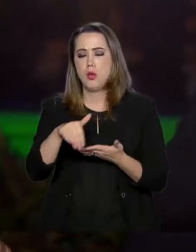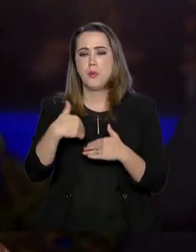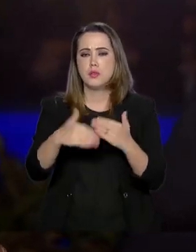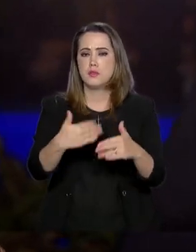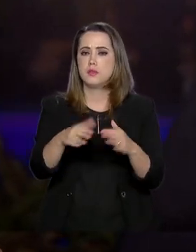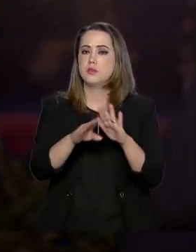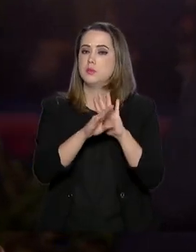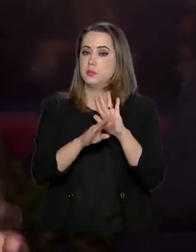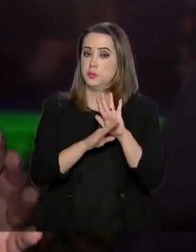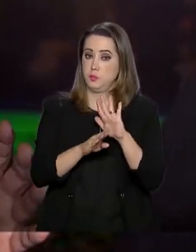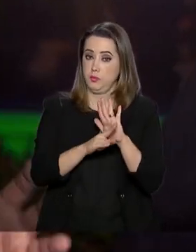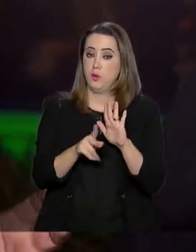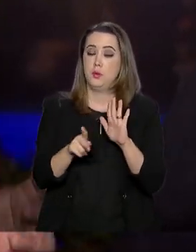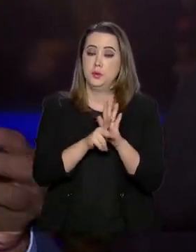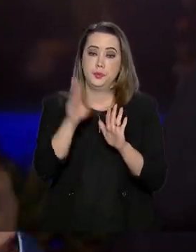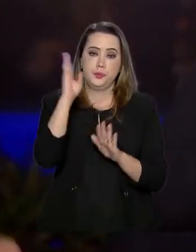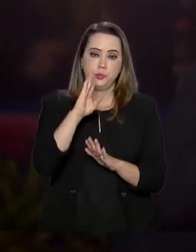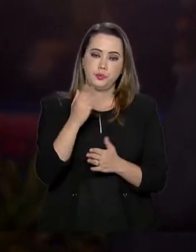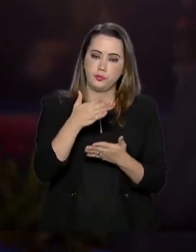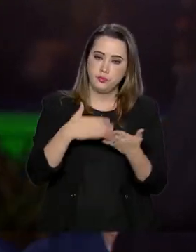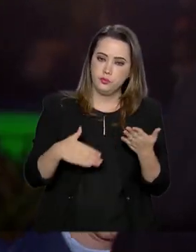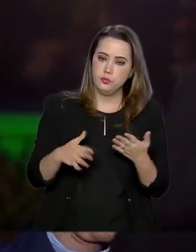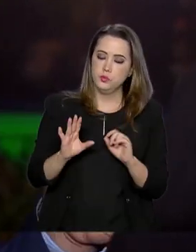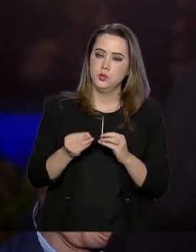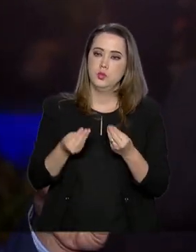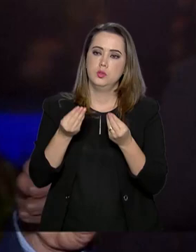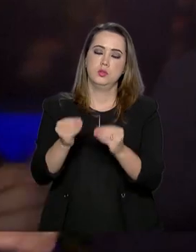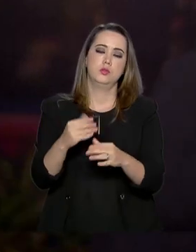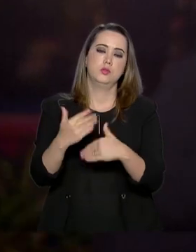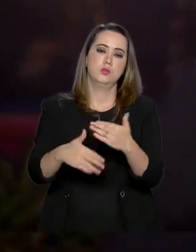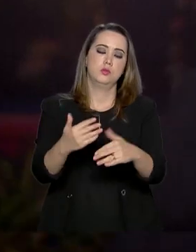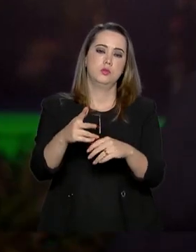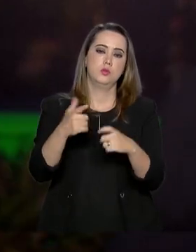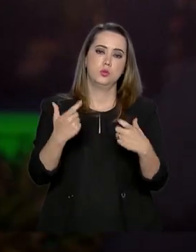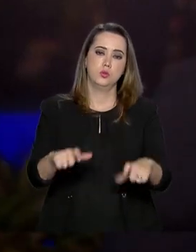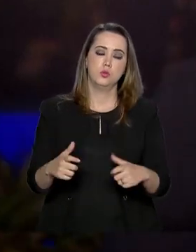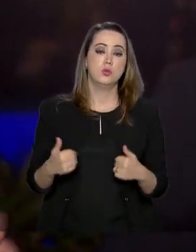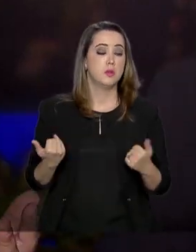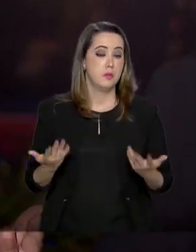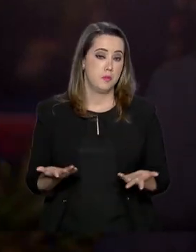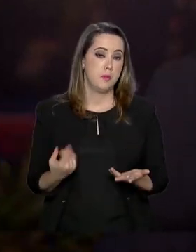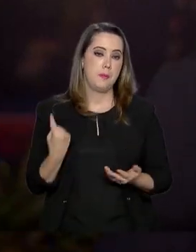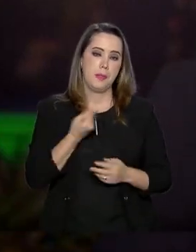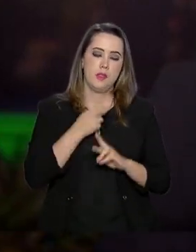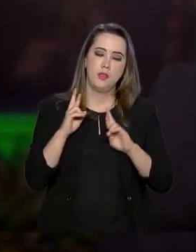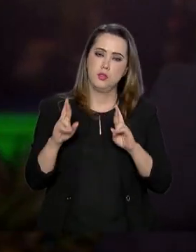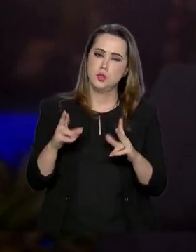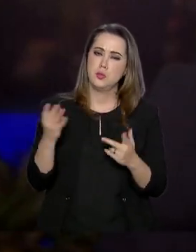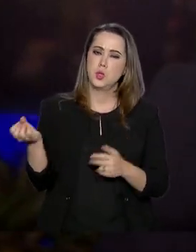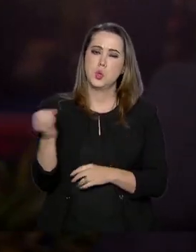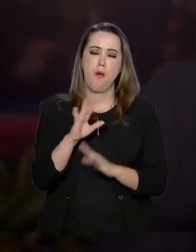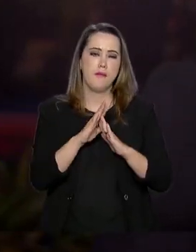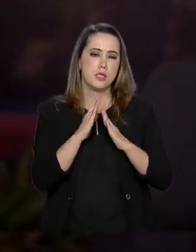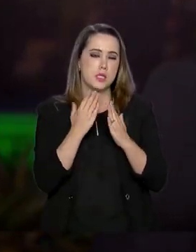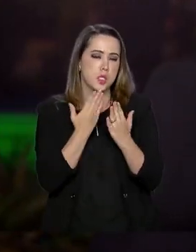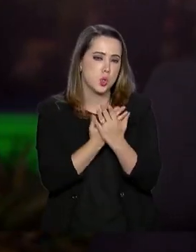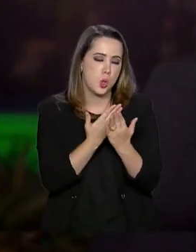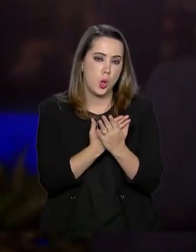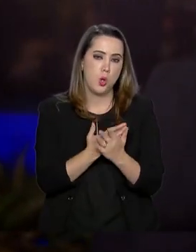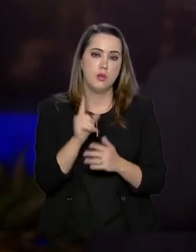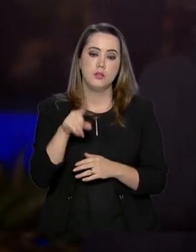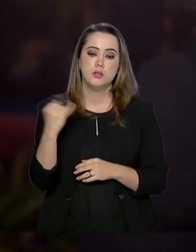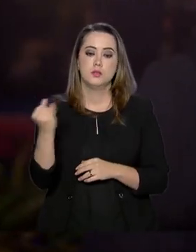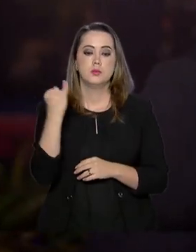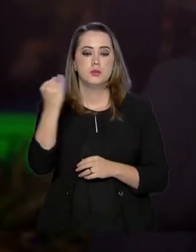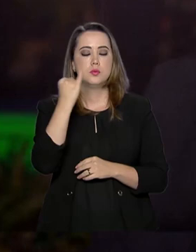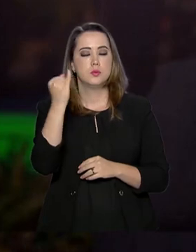desenvolvimento do Programa Espacial Brasileiro, parte é para se colocar no desenvolvimento local. Então, a gente pode esperar novas escolas, isso é